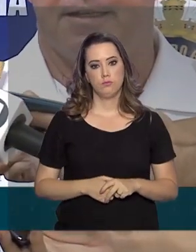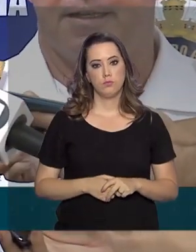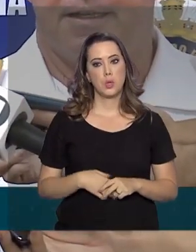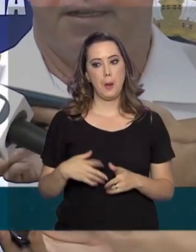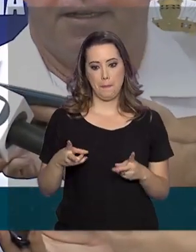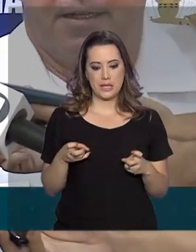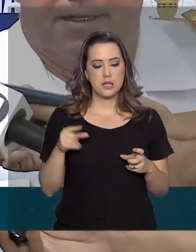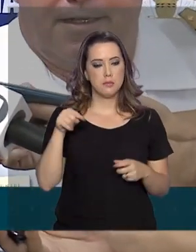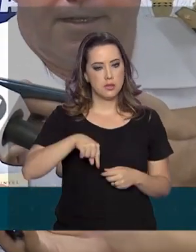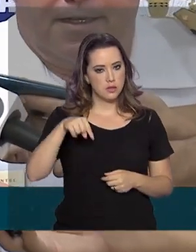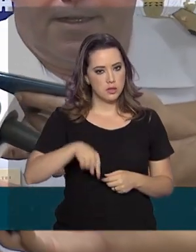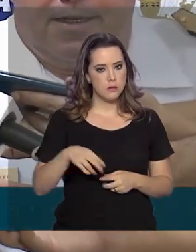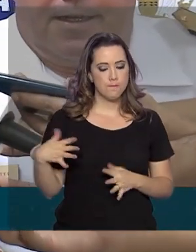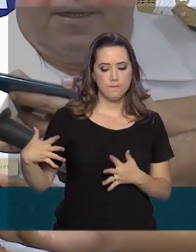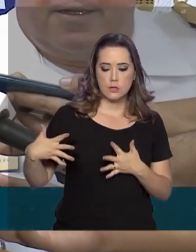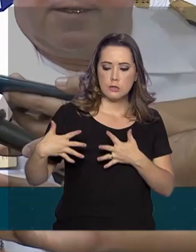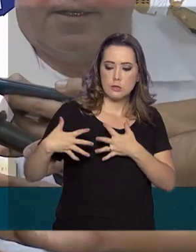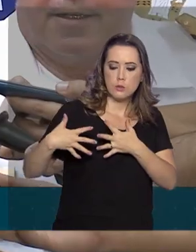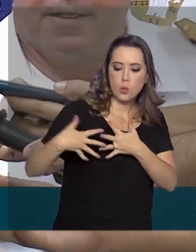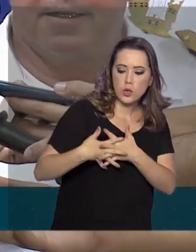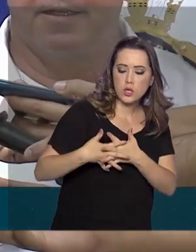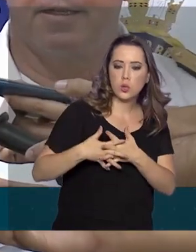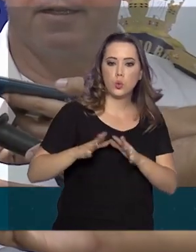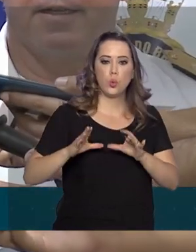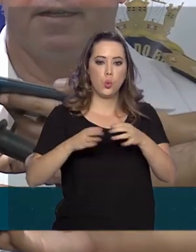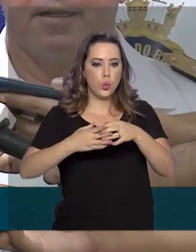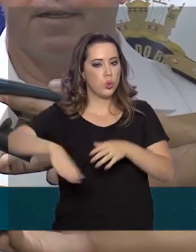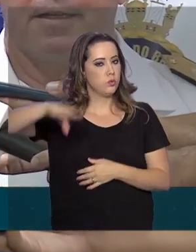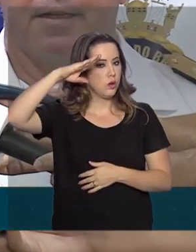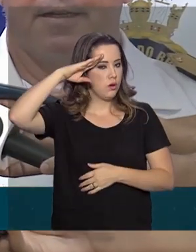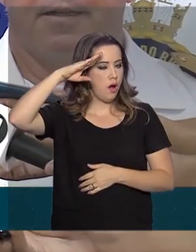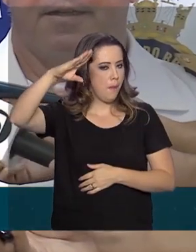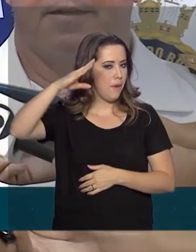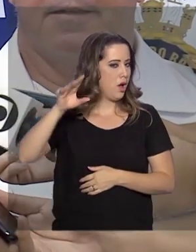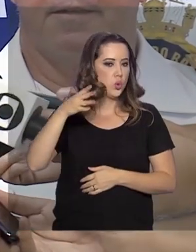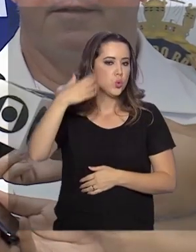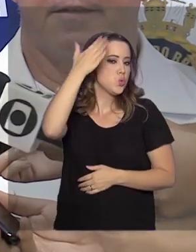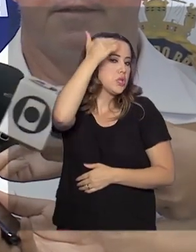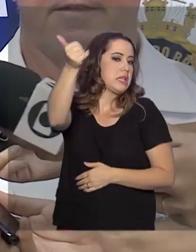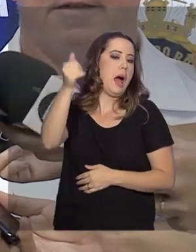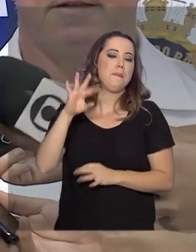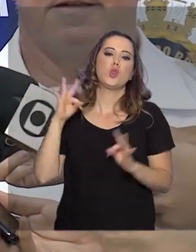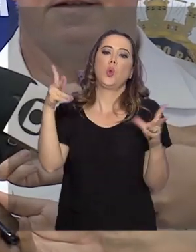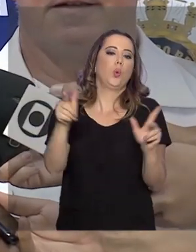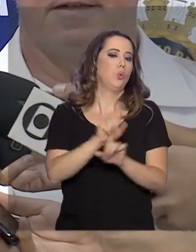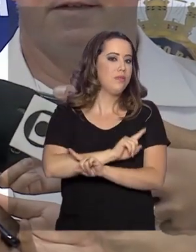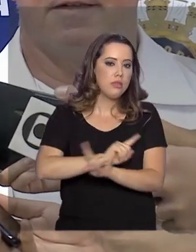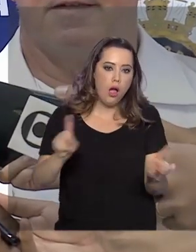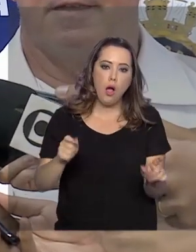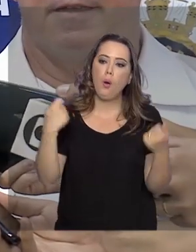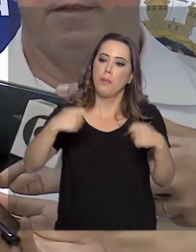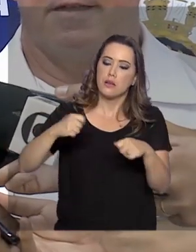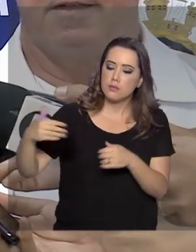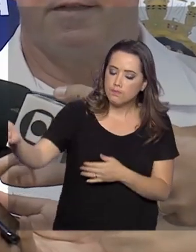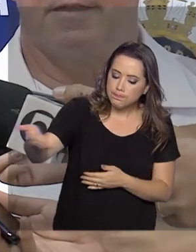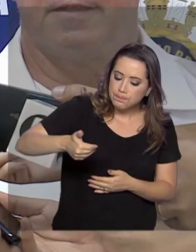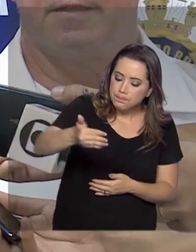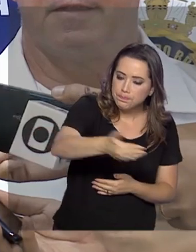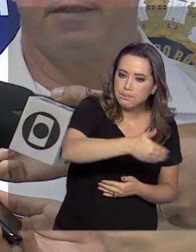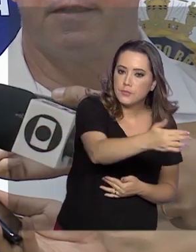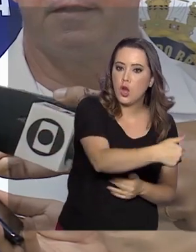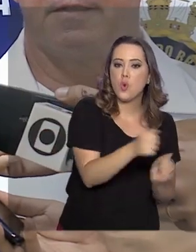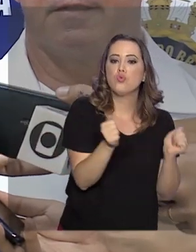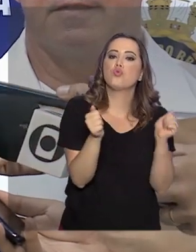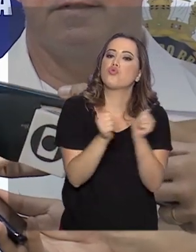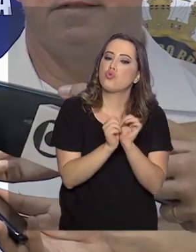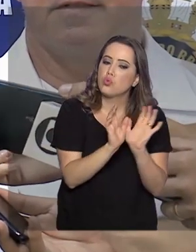aqui é a integração. As Forças Armadas não têm expertise em tudo. A gente necessita dos outros órgãos que estão presentes